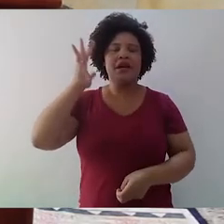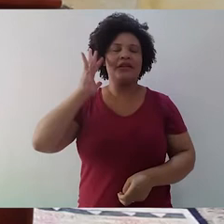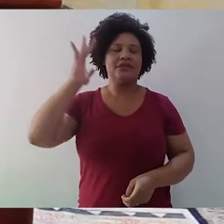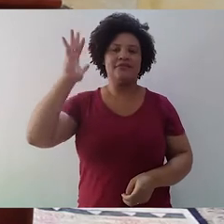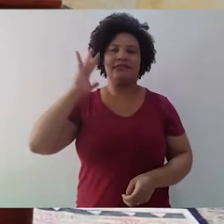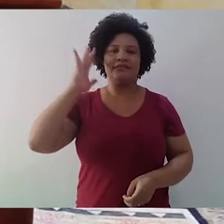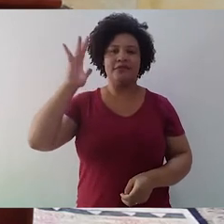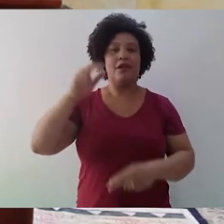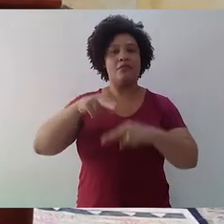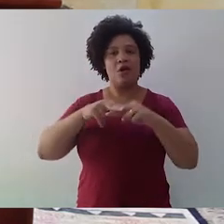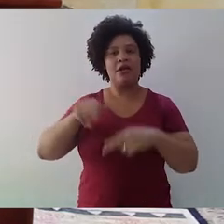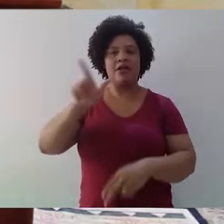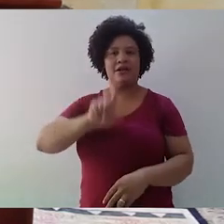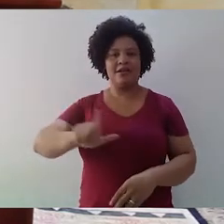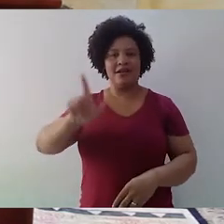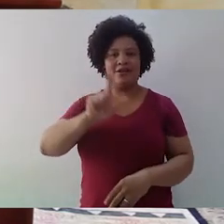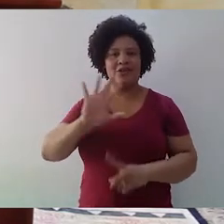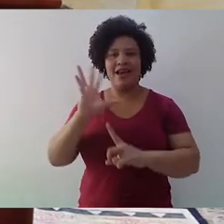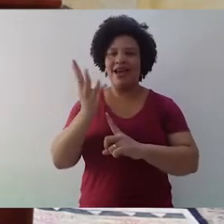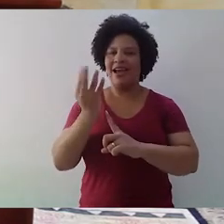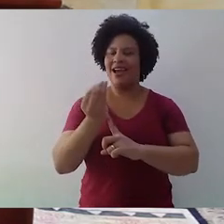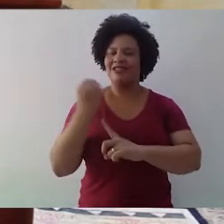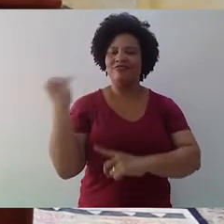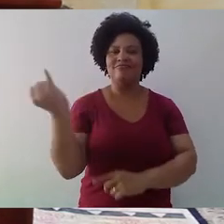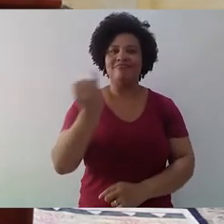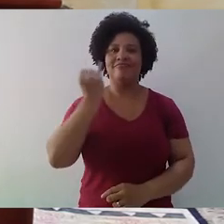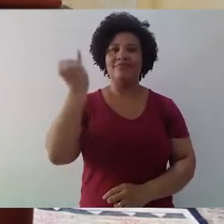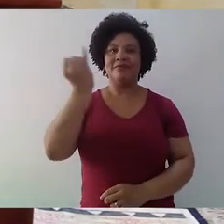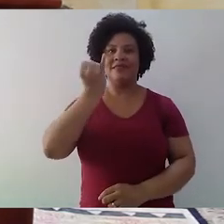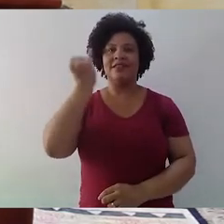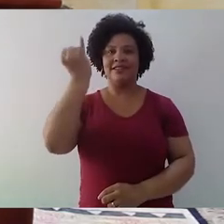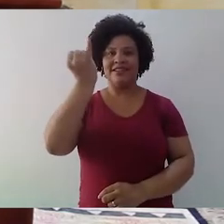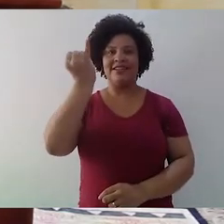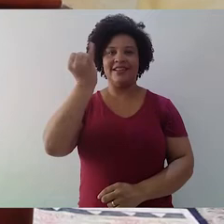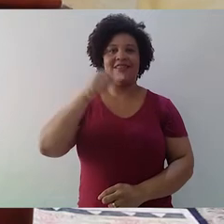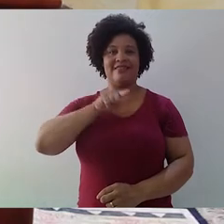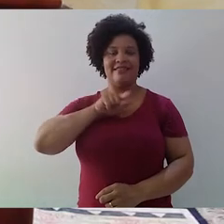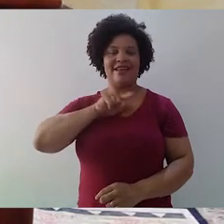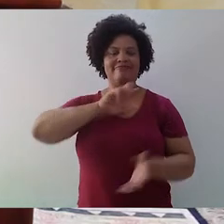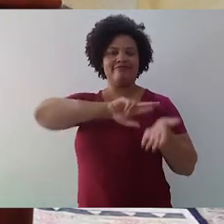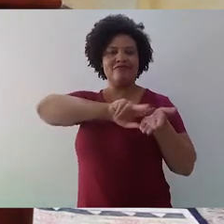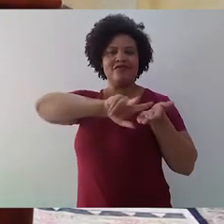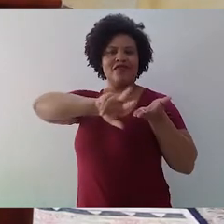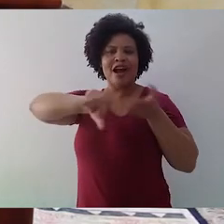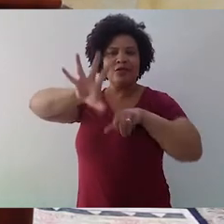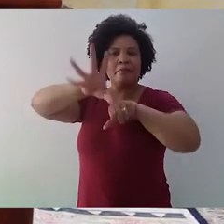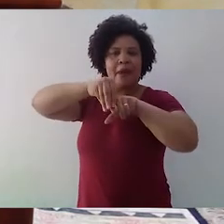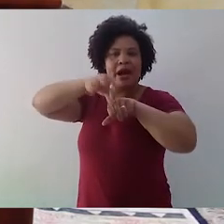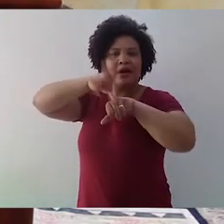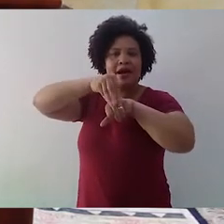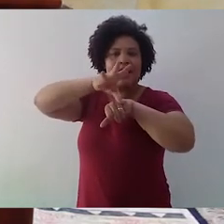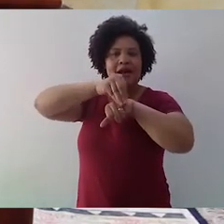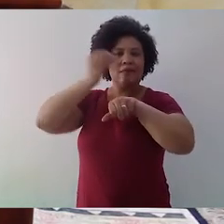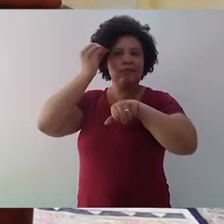a literatura é uma arte tão rica e por isso ela se vale de tantos conhecimentos diferentes para construir